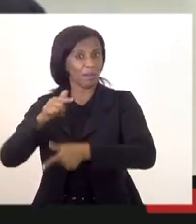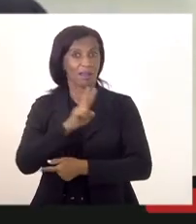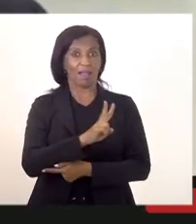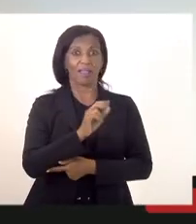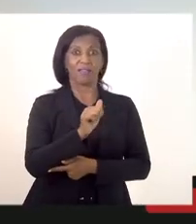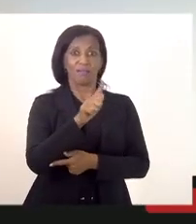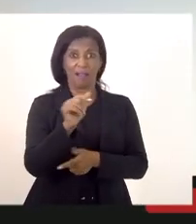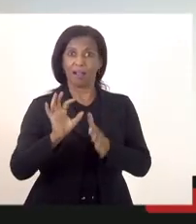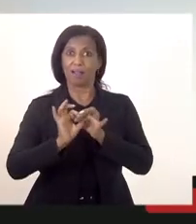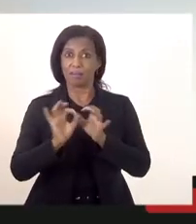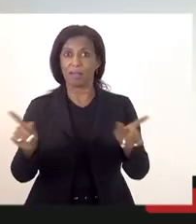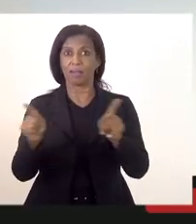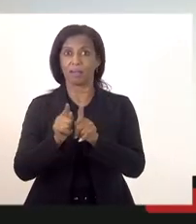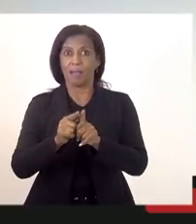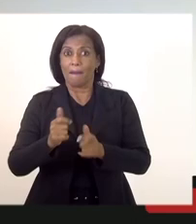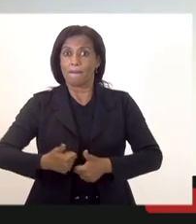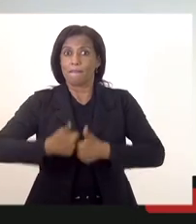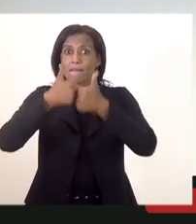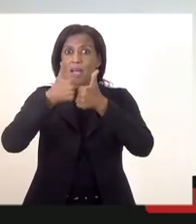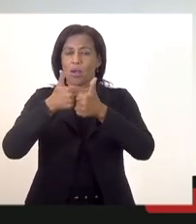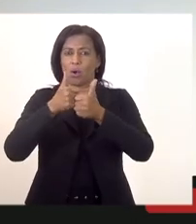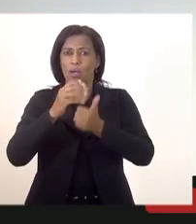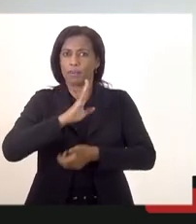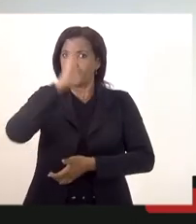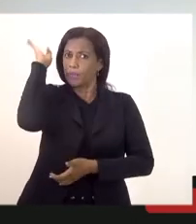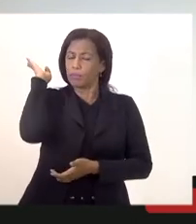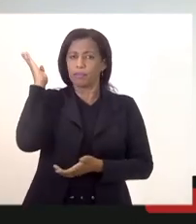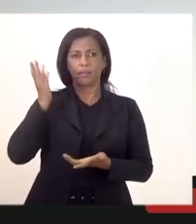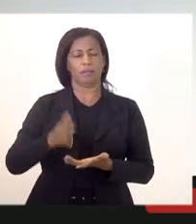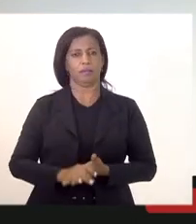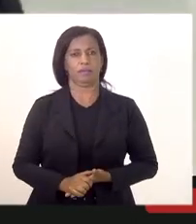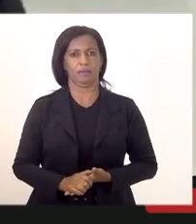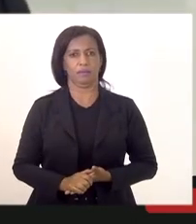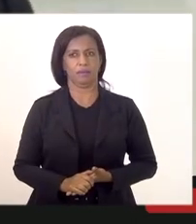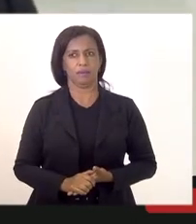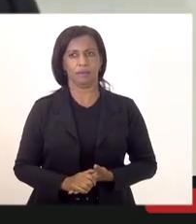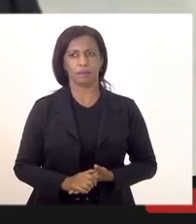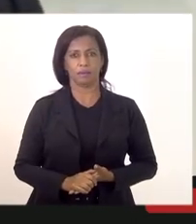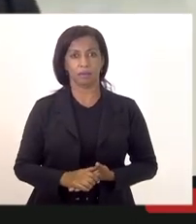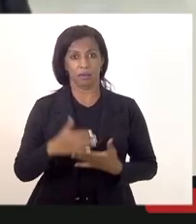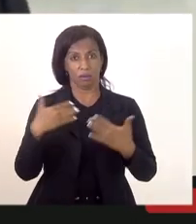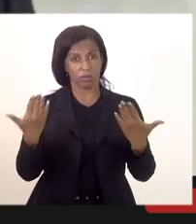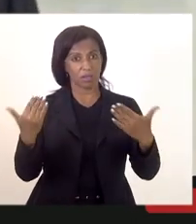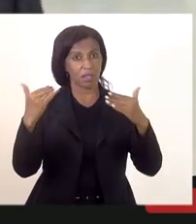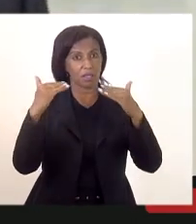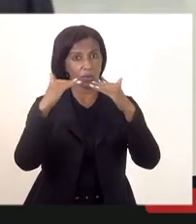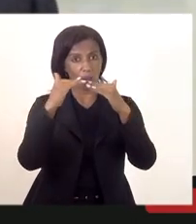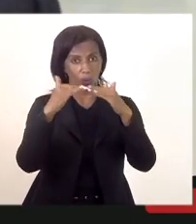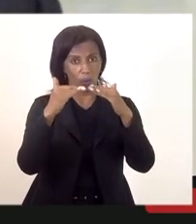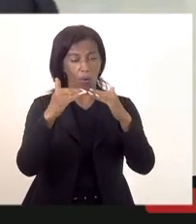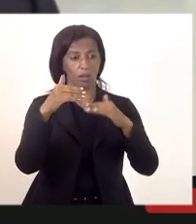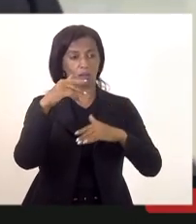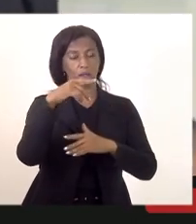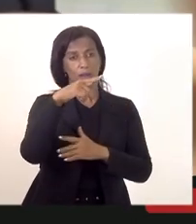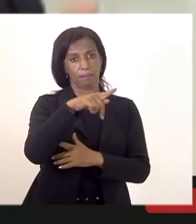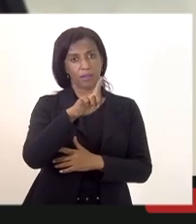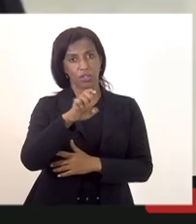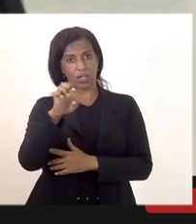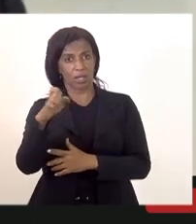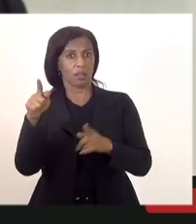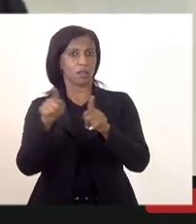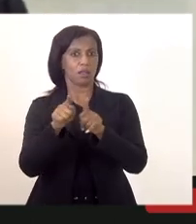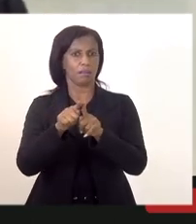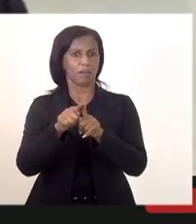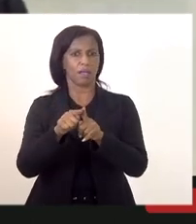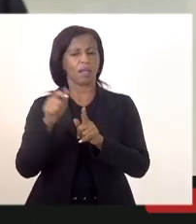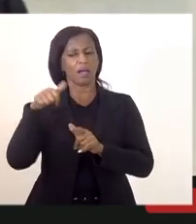então fica aqui o encaminhamento coronel Leandro a excelência concorda e o procurador também da gente receber aqui